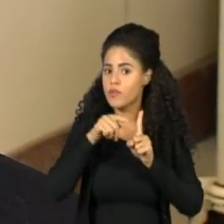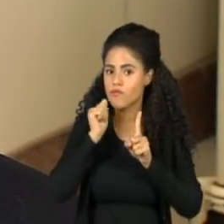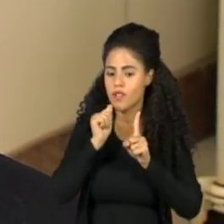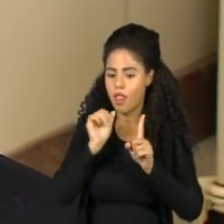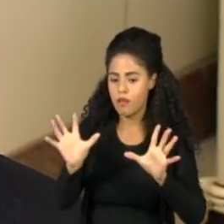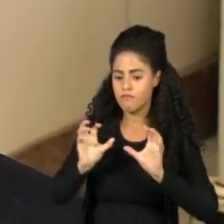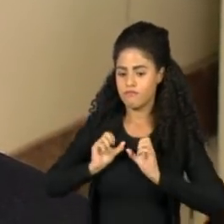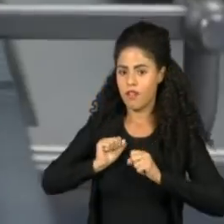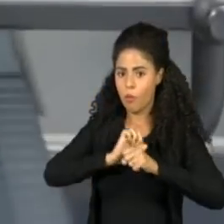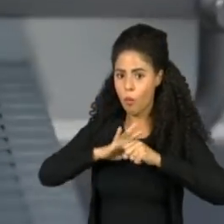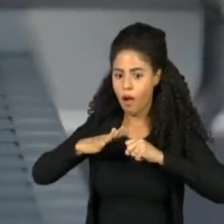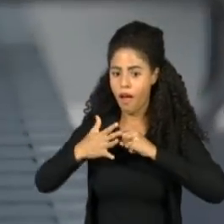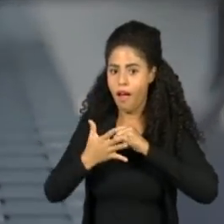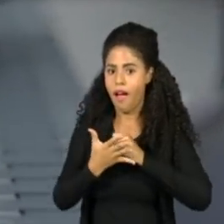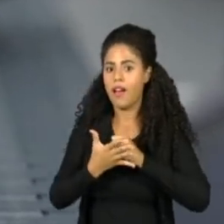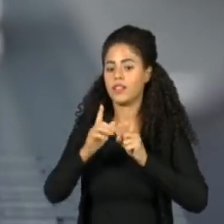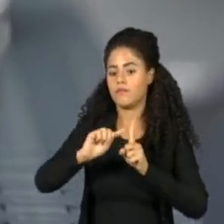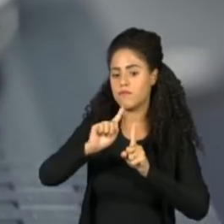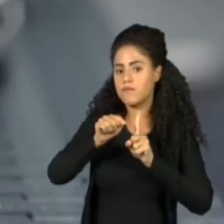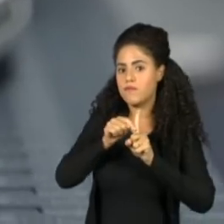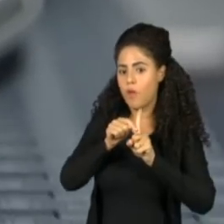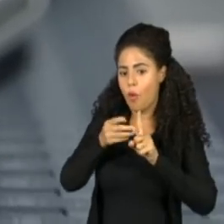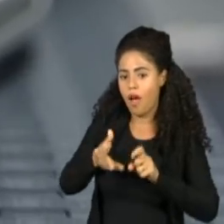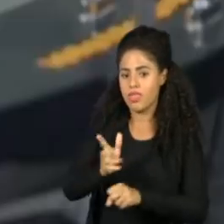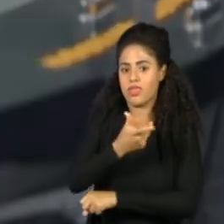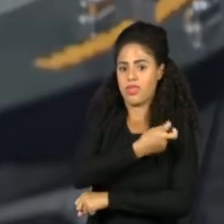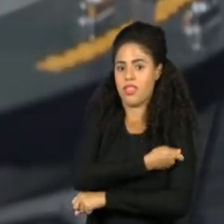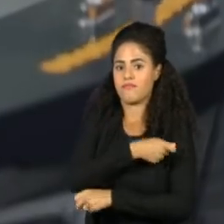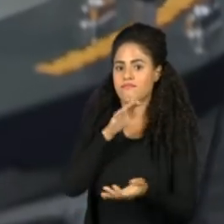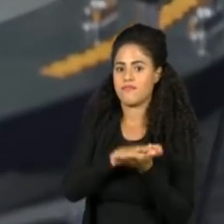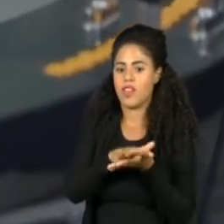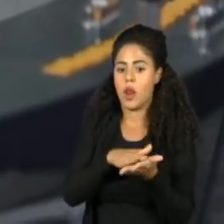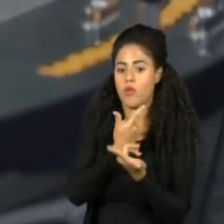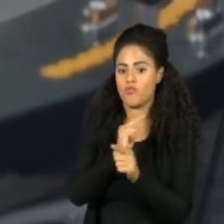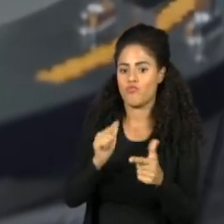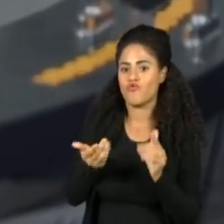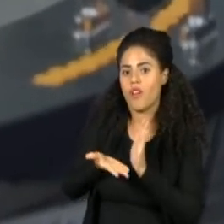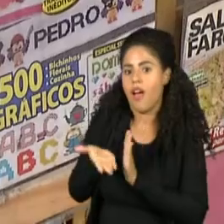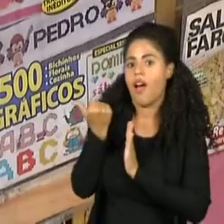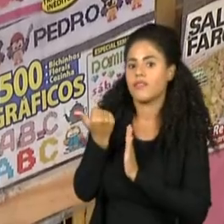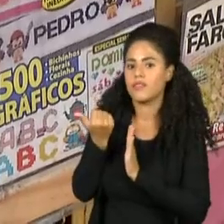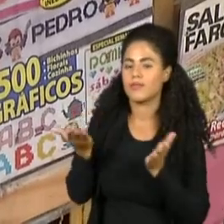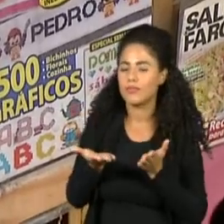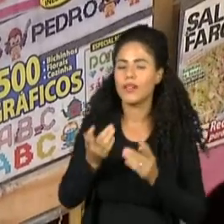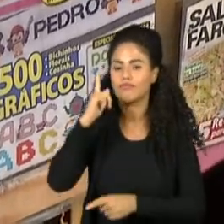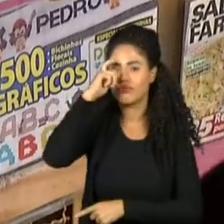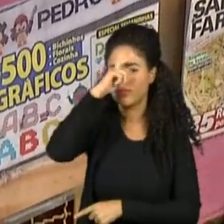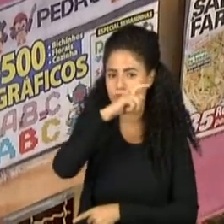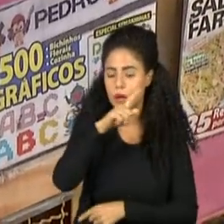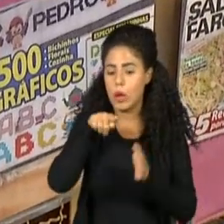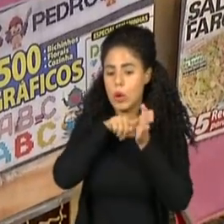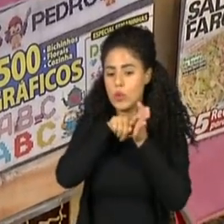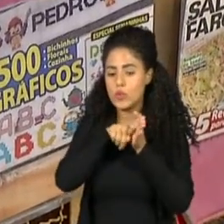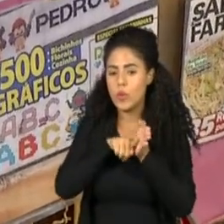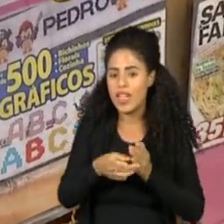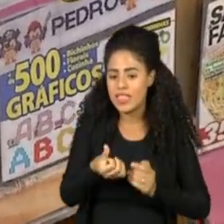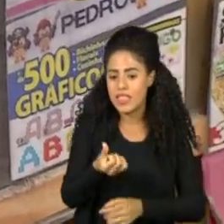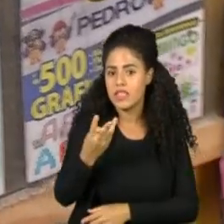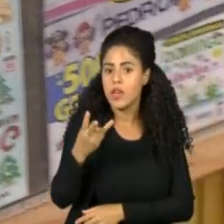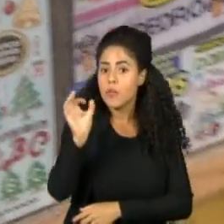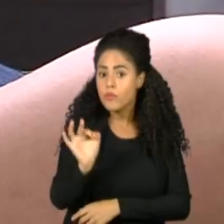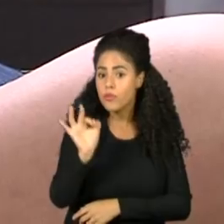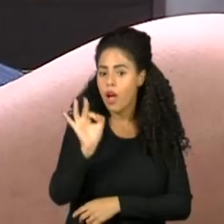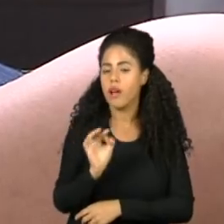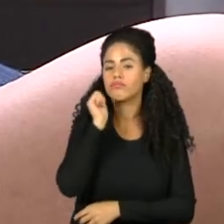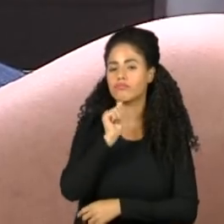Covid durante a gestação, antes que as vacinas contra a doença estivessem disponíveis. O estudo aponta que 63%